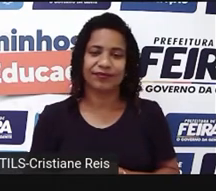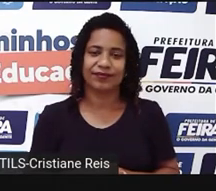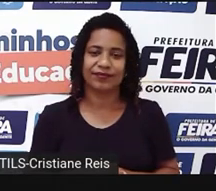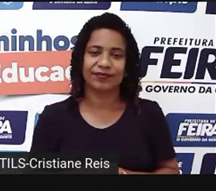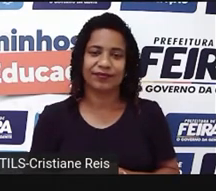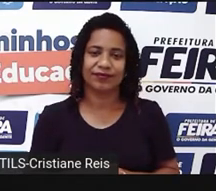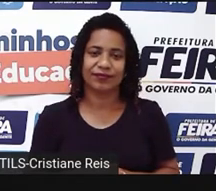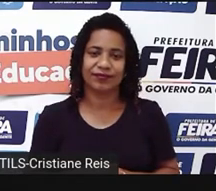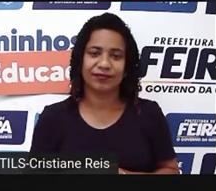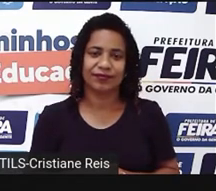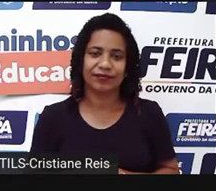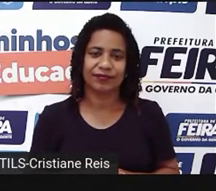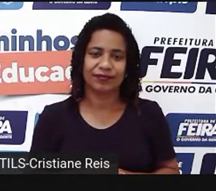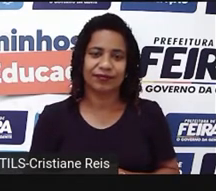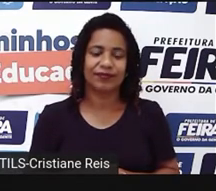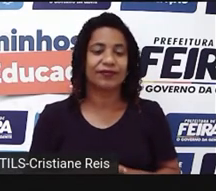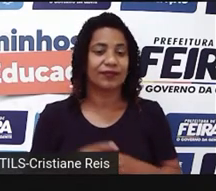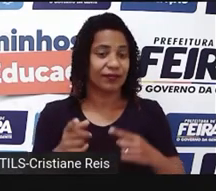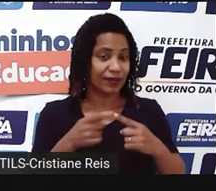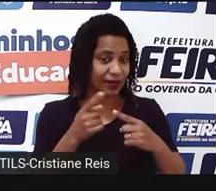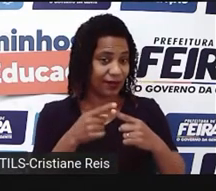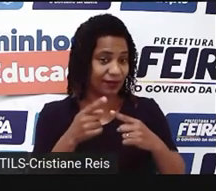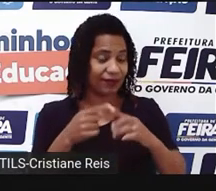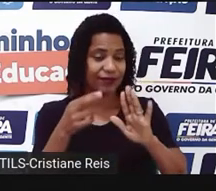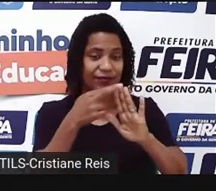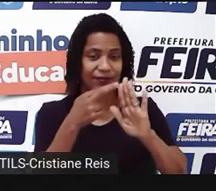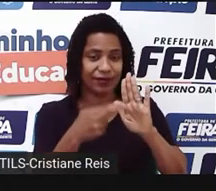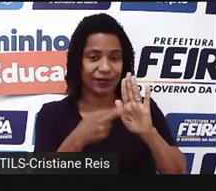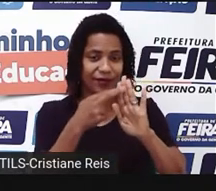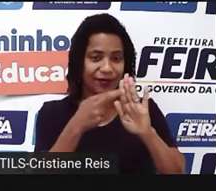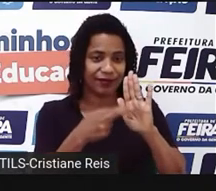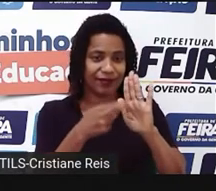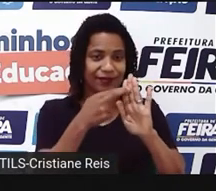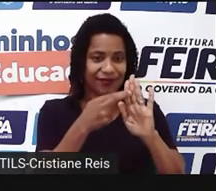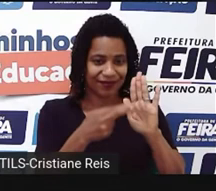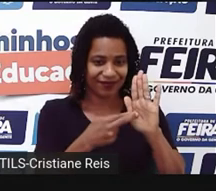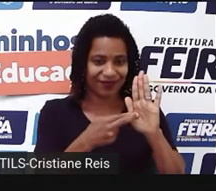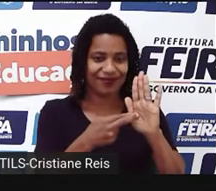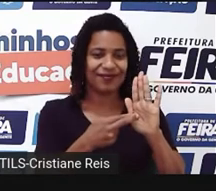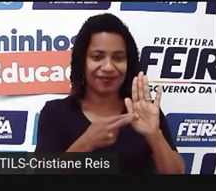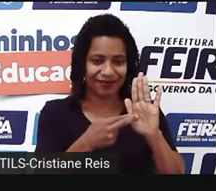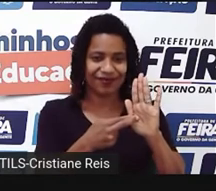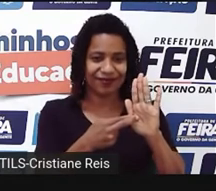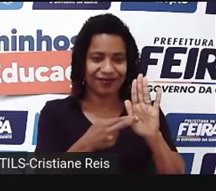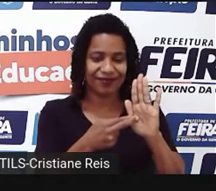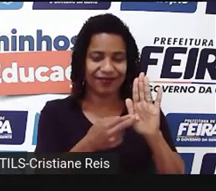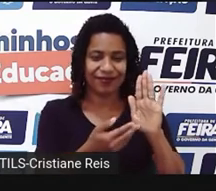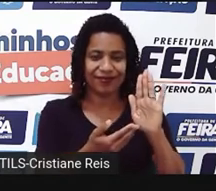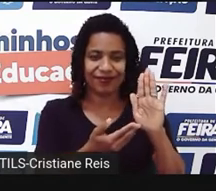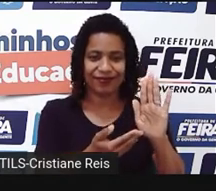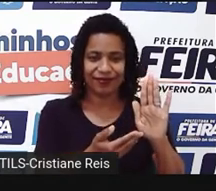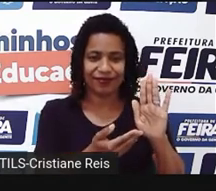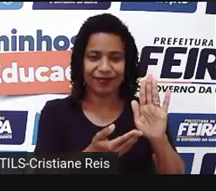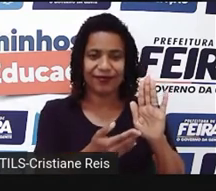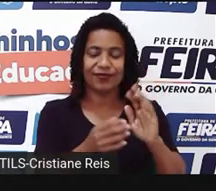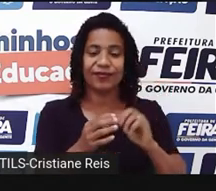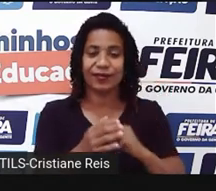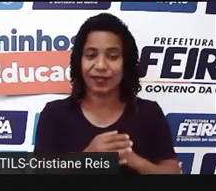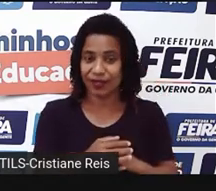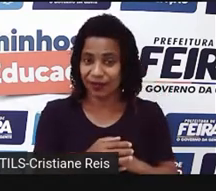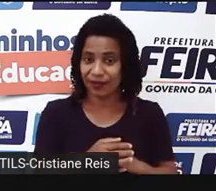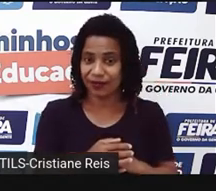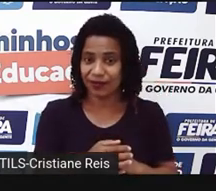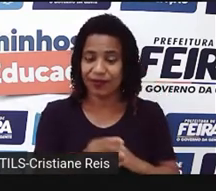Aqui nós temos a primeira regra. To make regular nouns plural, add s to the end. Então, vamos